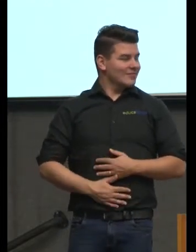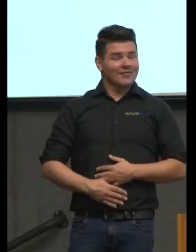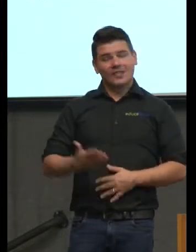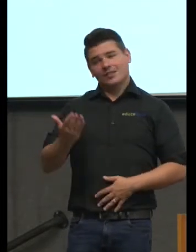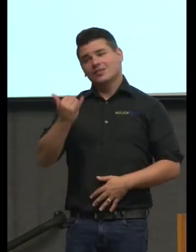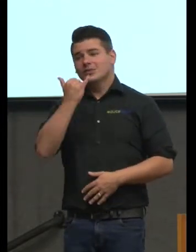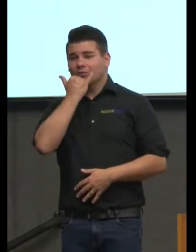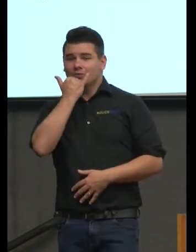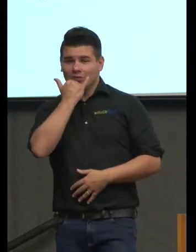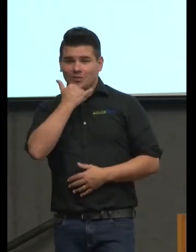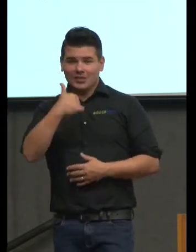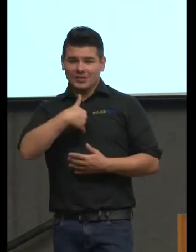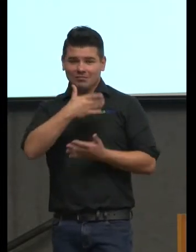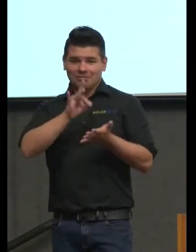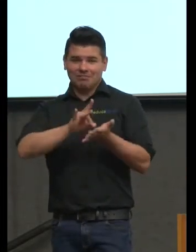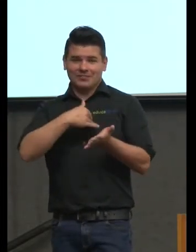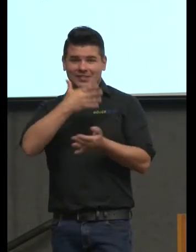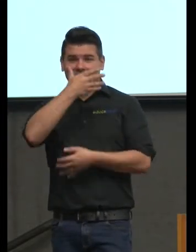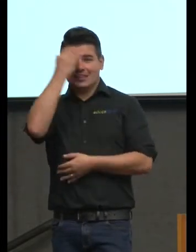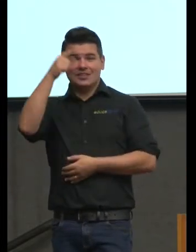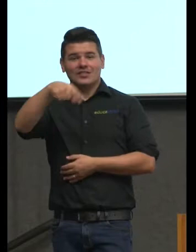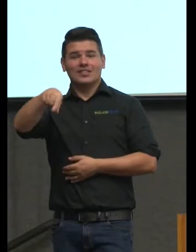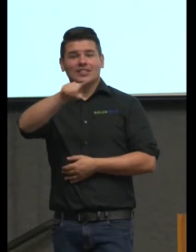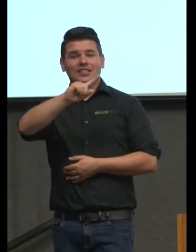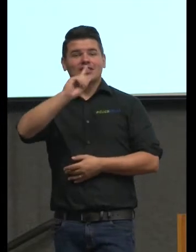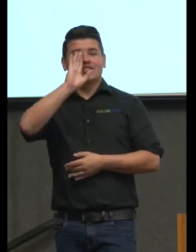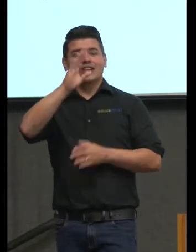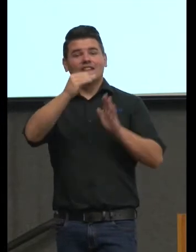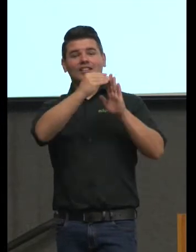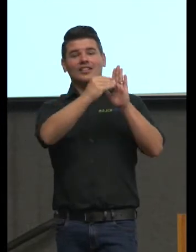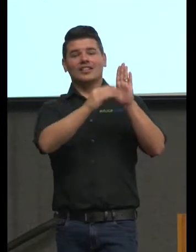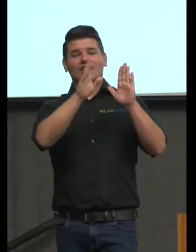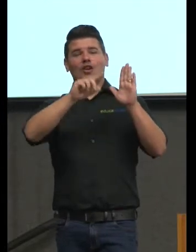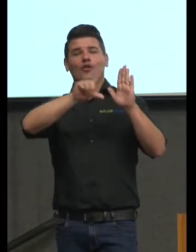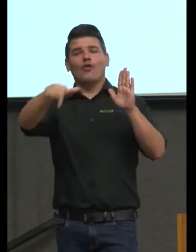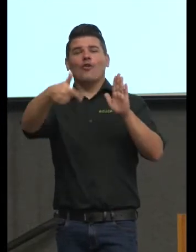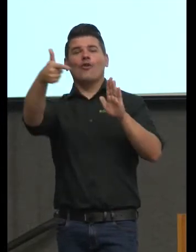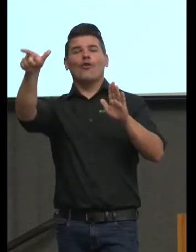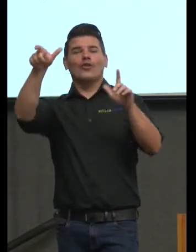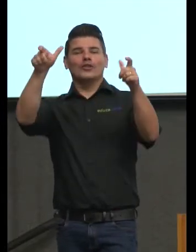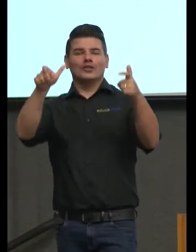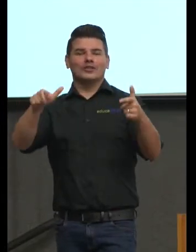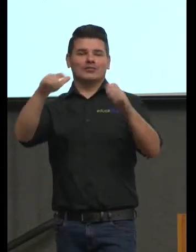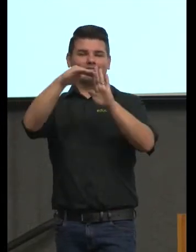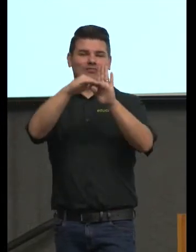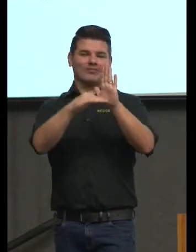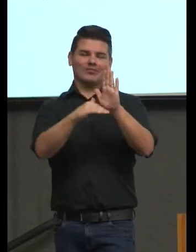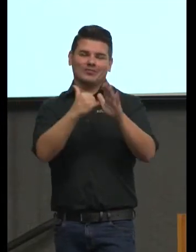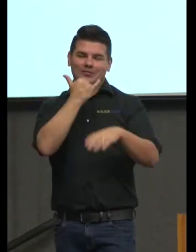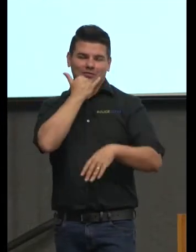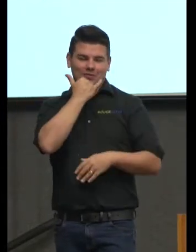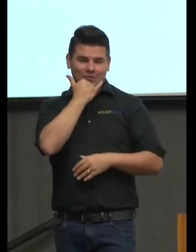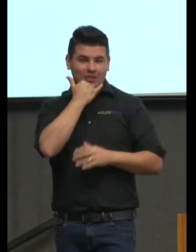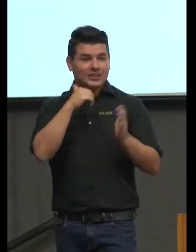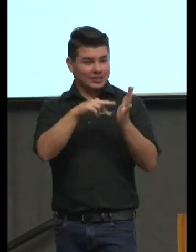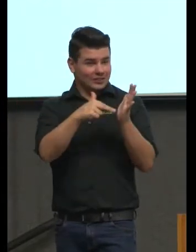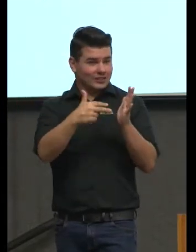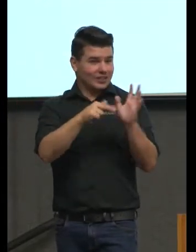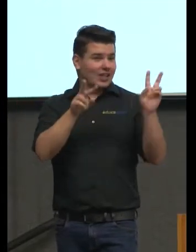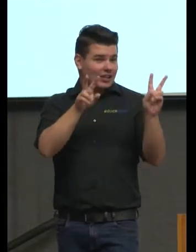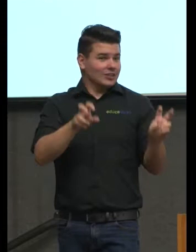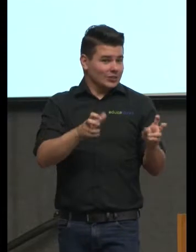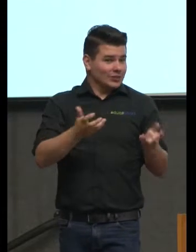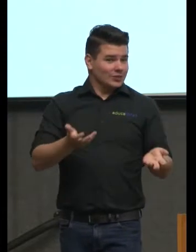desculpa eu me esqueci fiquei vocês estavam no sumário eu já estava na outra aliás isso tem a ver com o nosso assunto